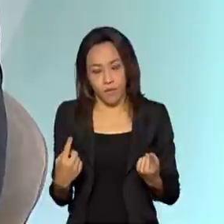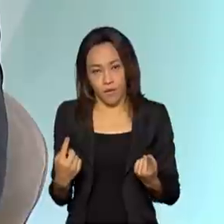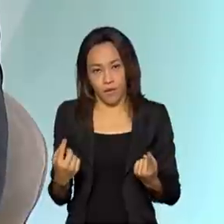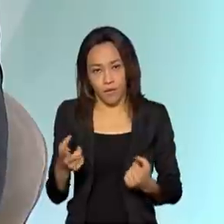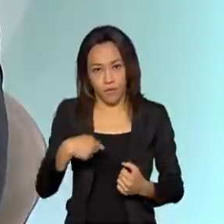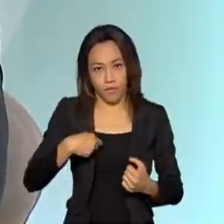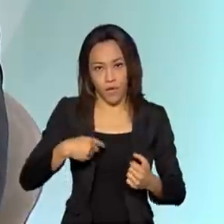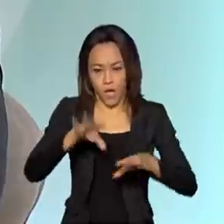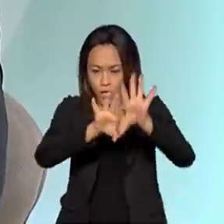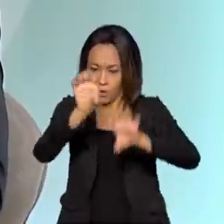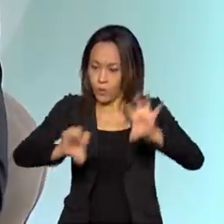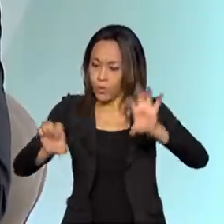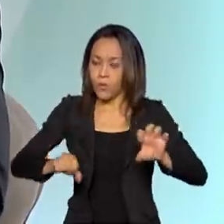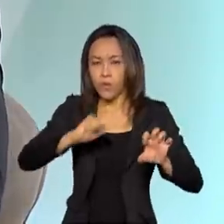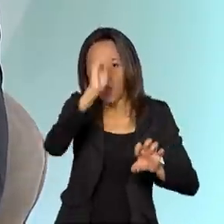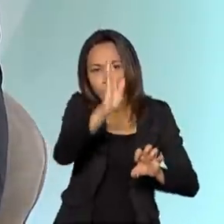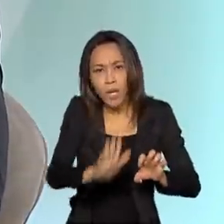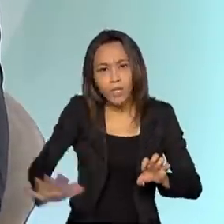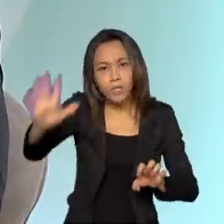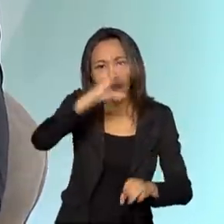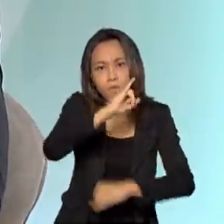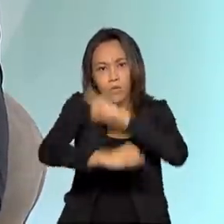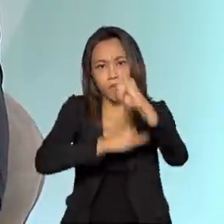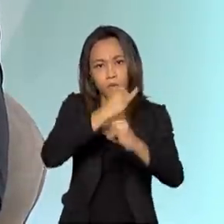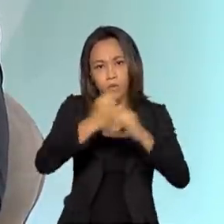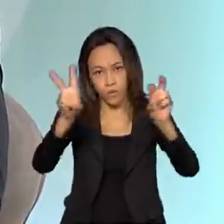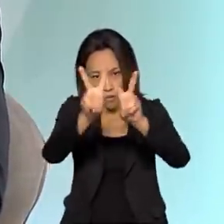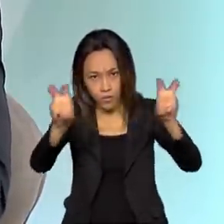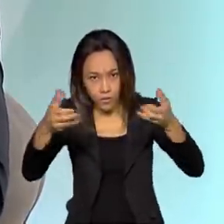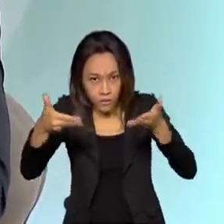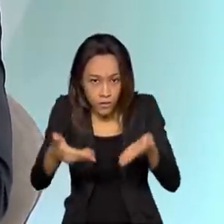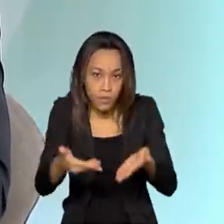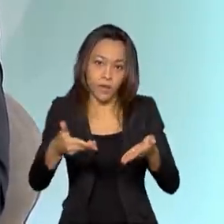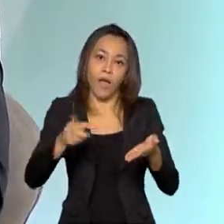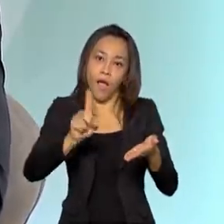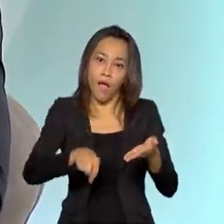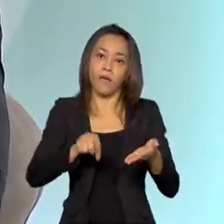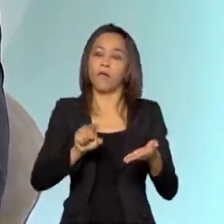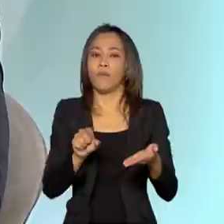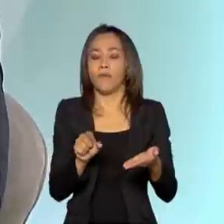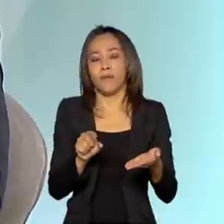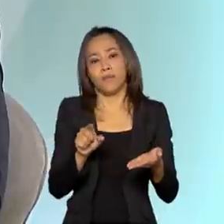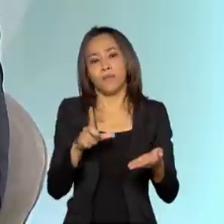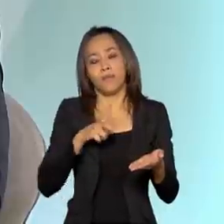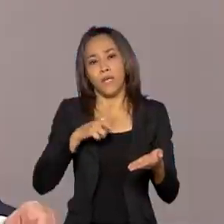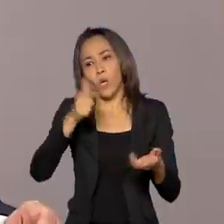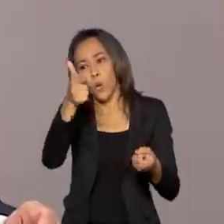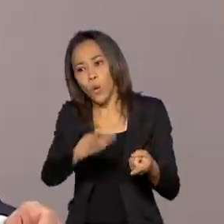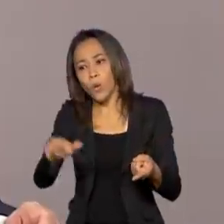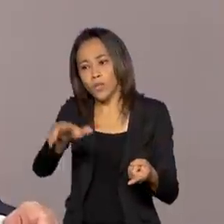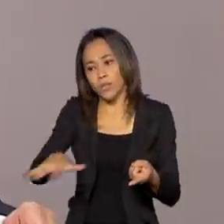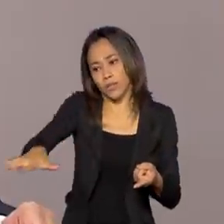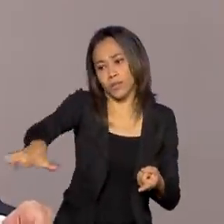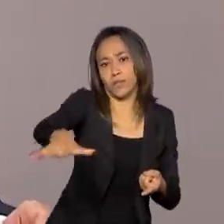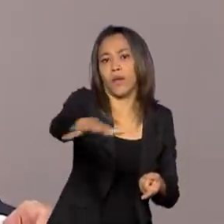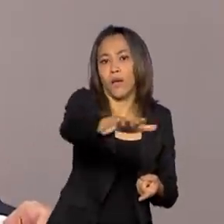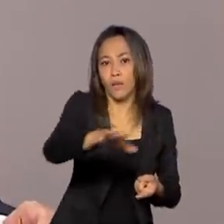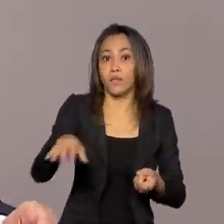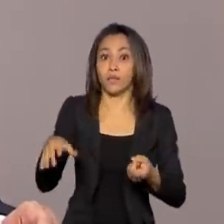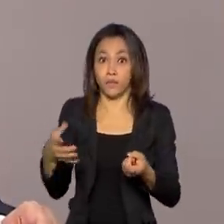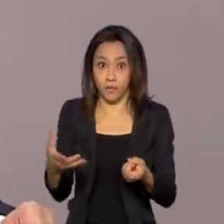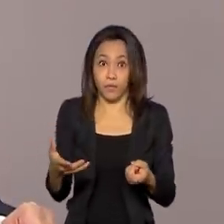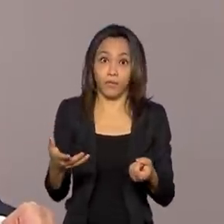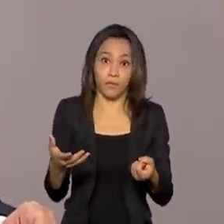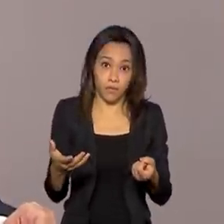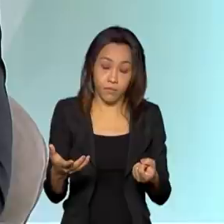infraestrutura no Brasil, eu entendo que o parque de infraestrutura de telecom no Brasil, vis-à-vis outros setores de infraestrutura, vis-à-vis